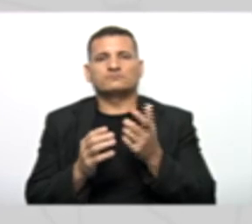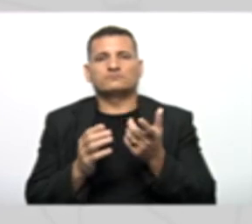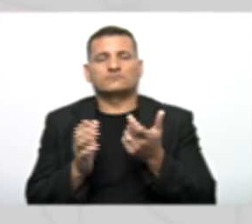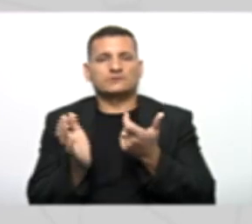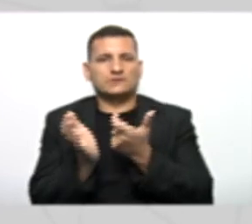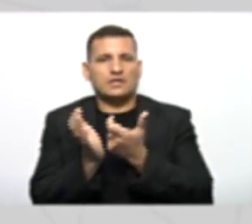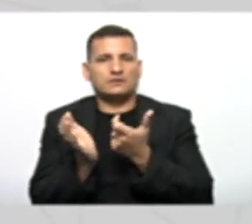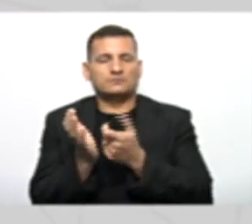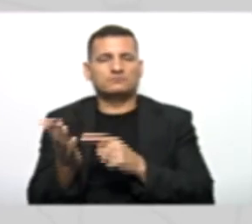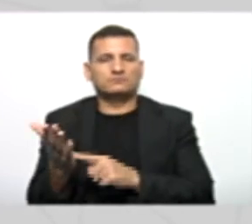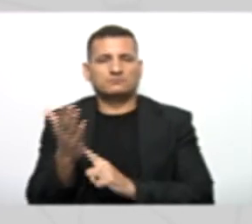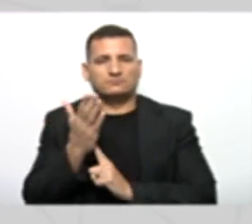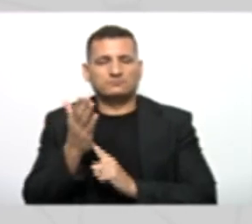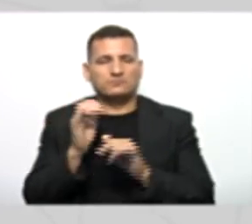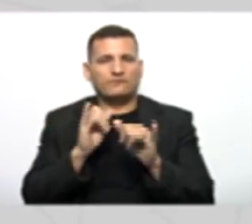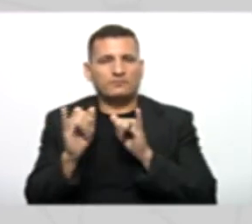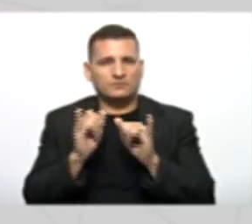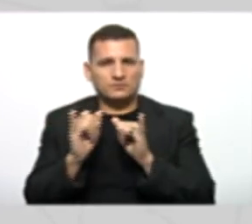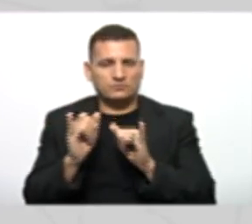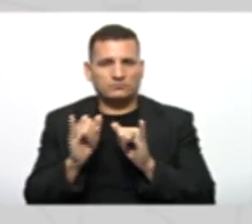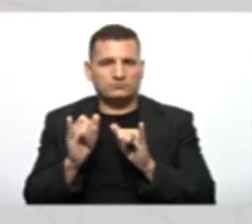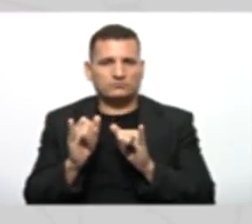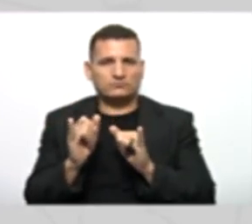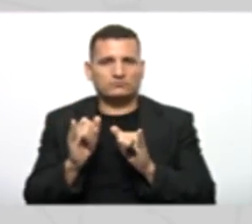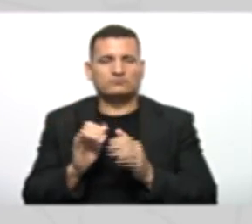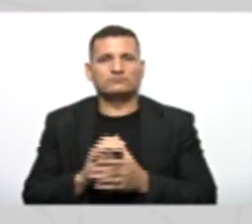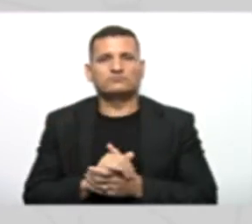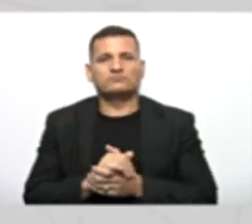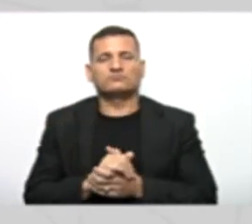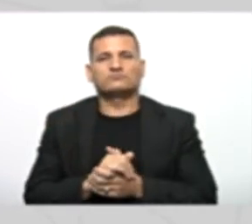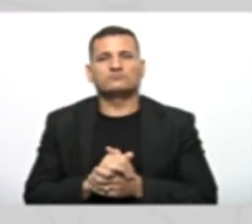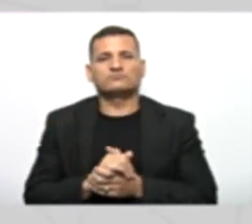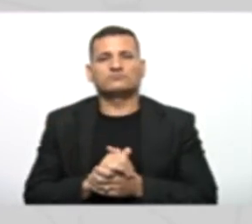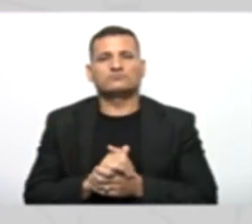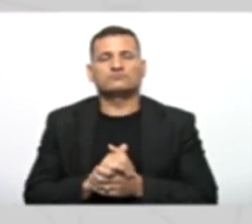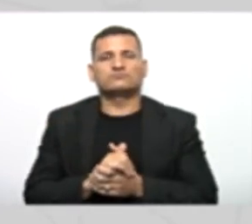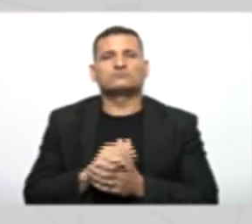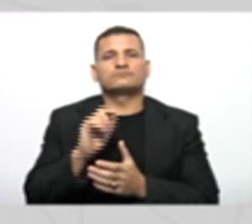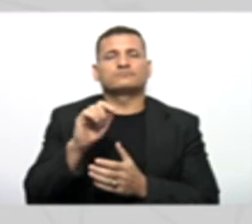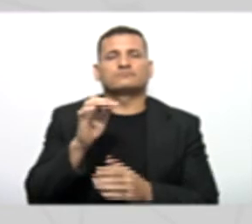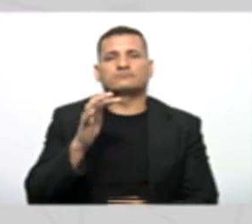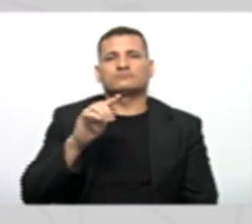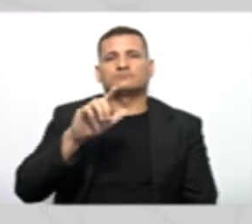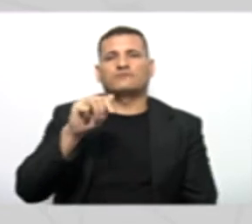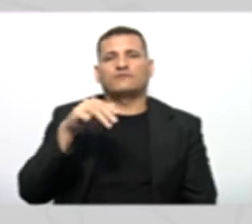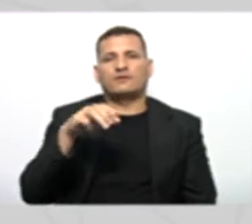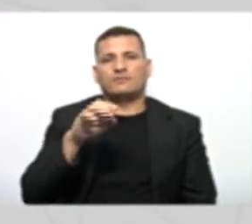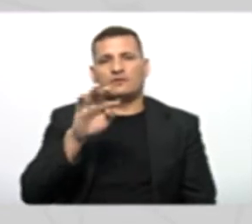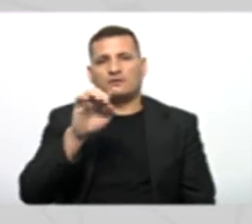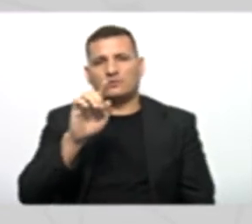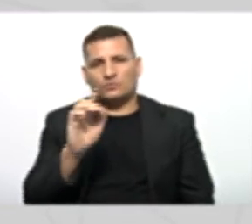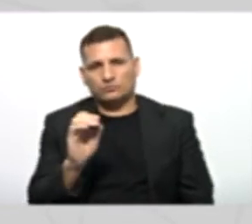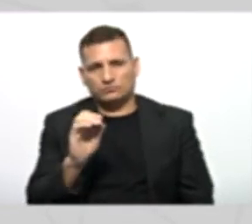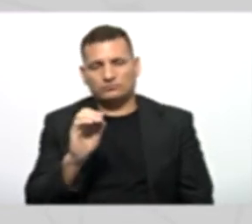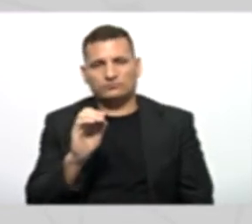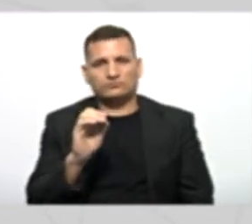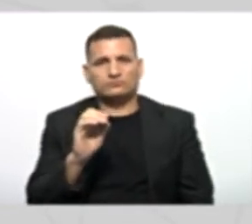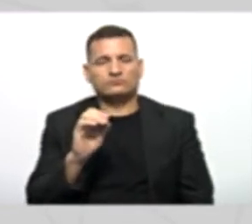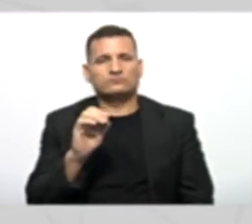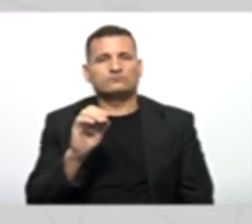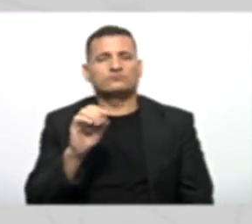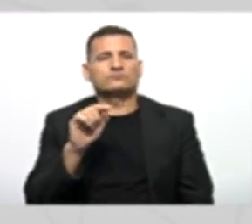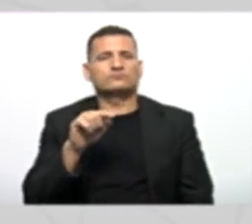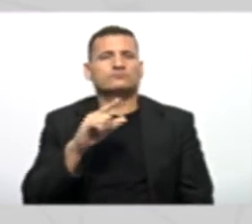último Self Time Onde ele é Onde das